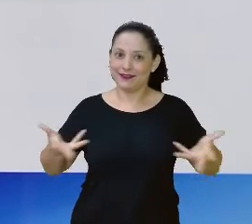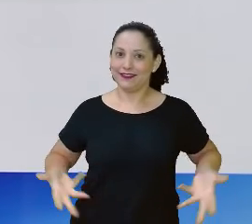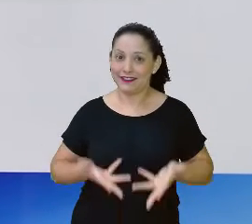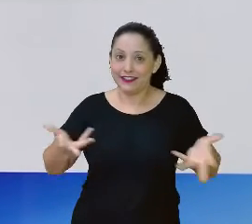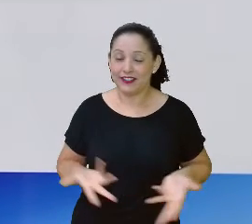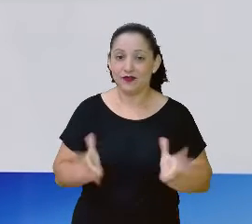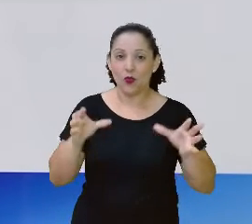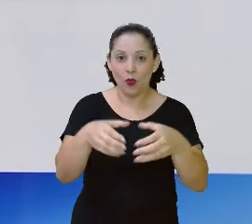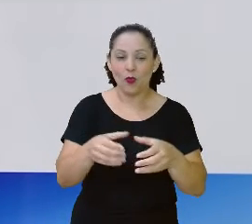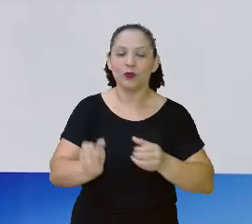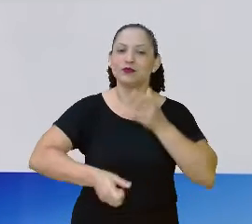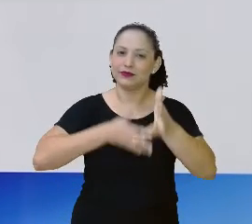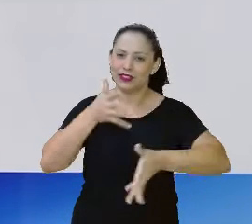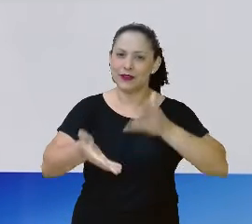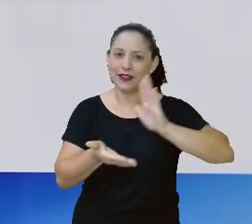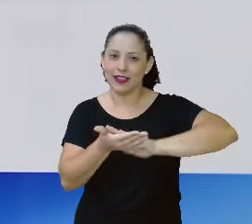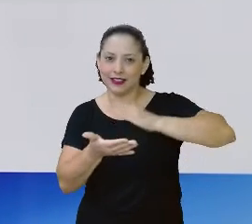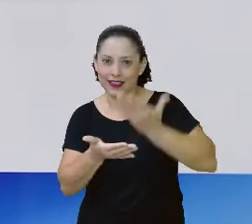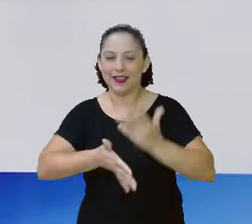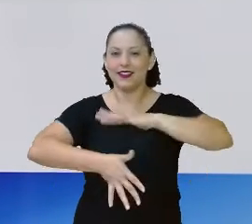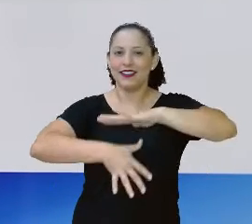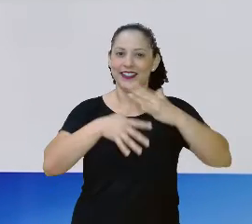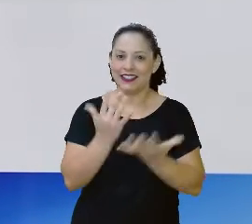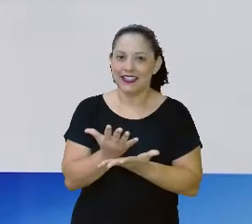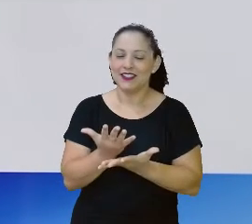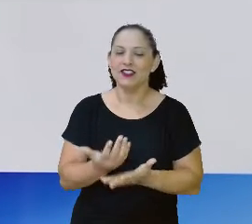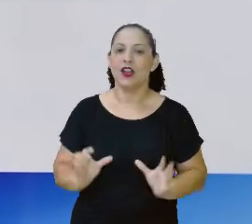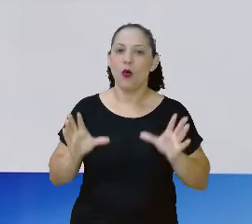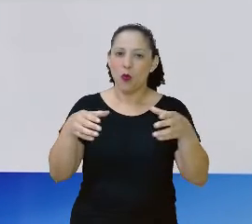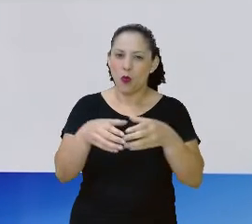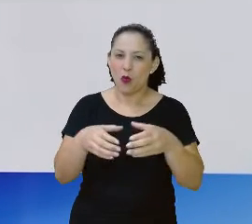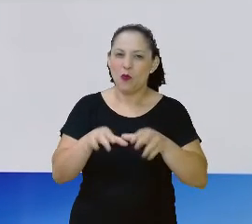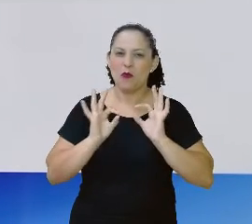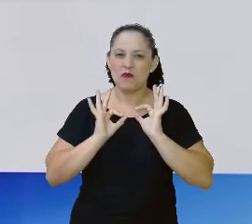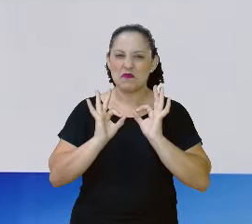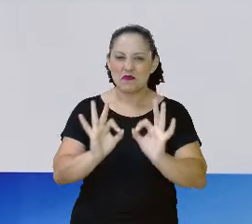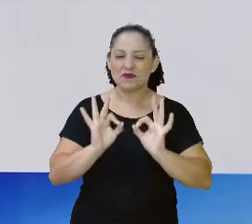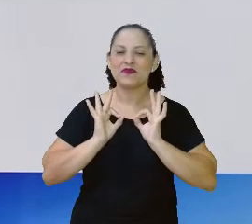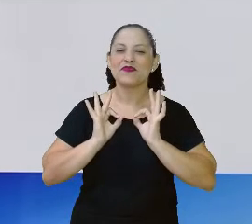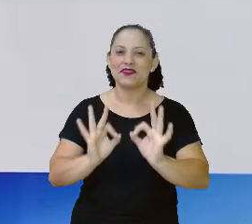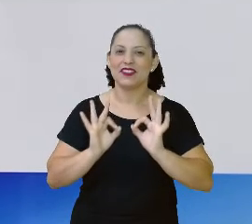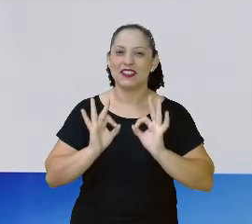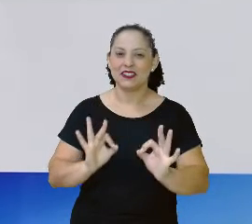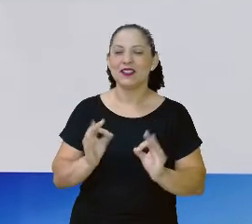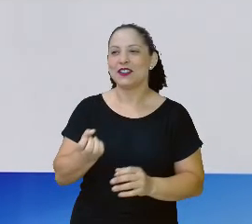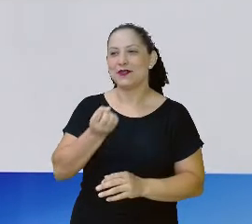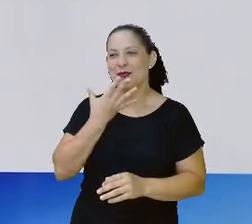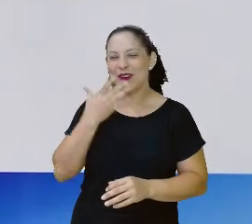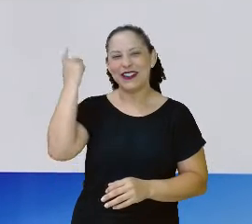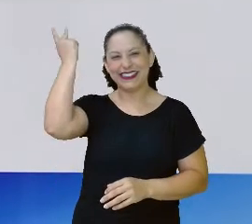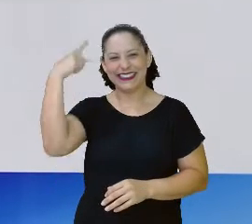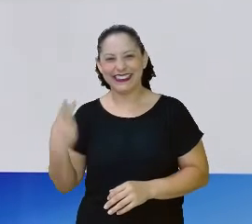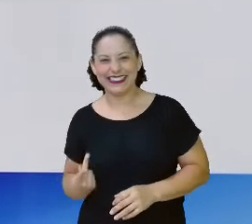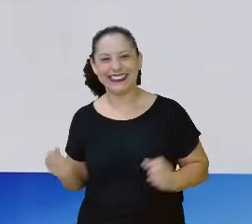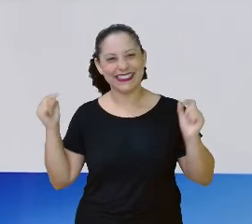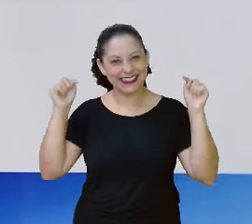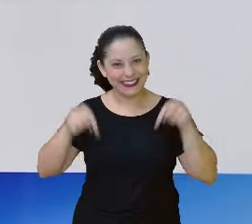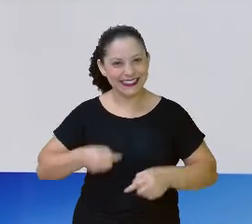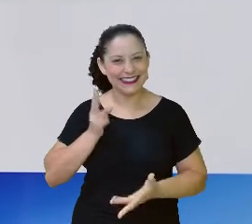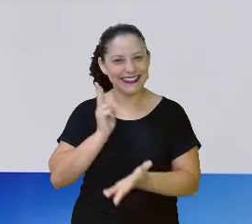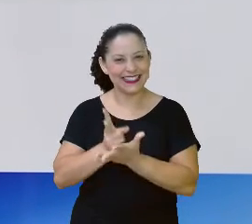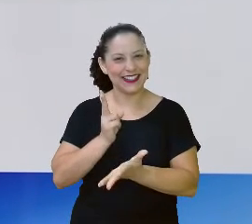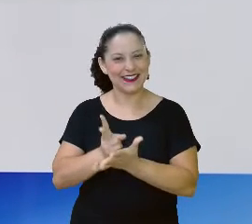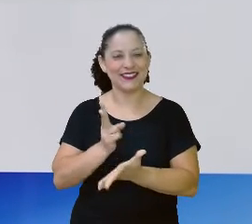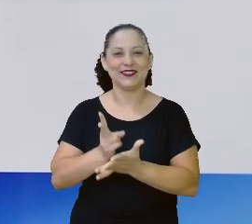equipe aqui da Emada, dos intérpretes de livros, uma equipe fora de série. Muito bom, Kézia, ter você aqui, venha sempre.